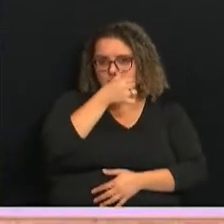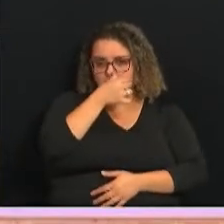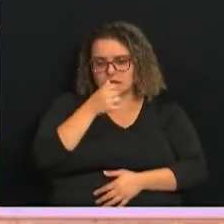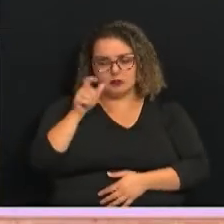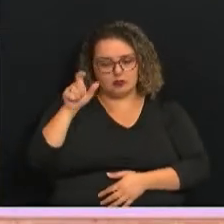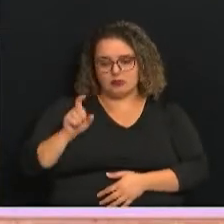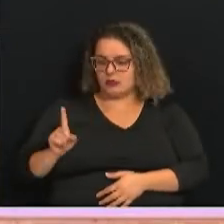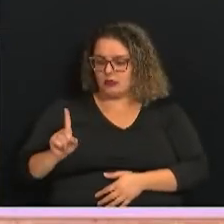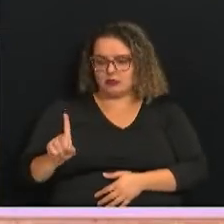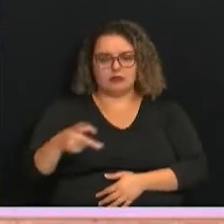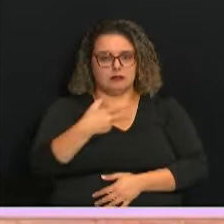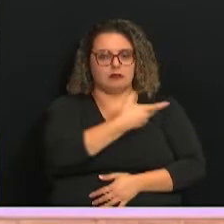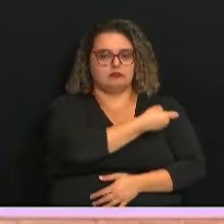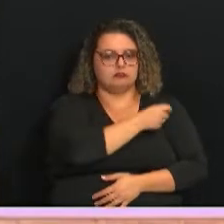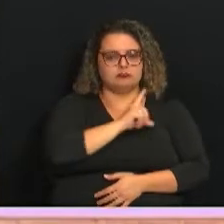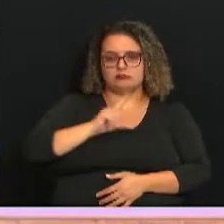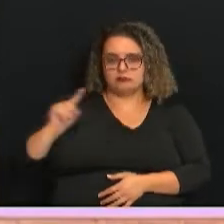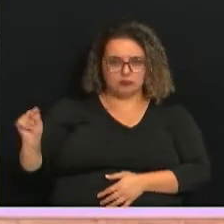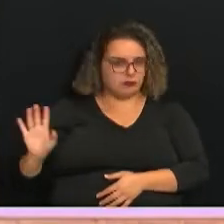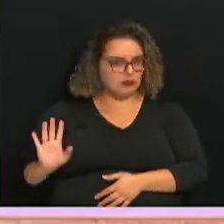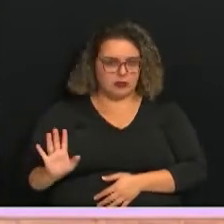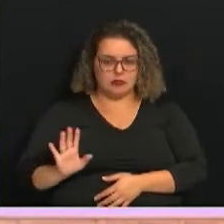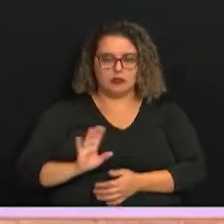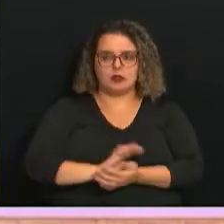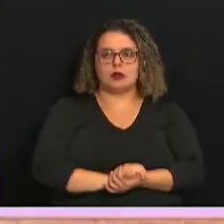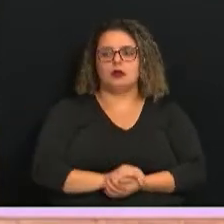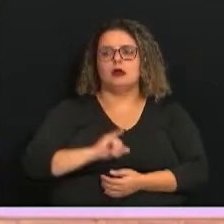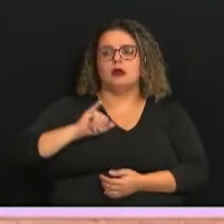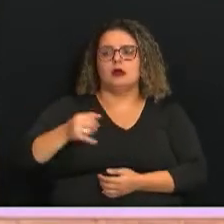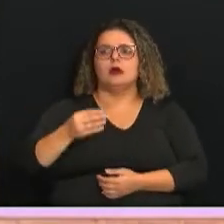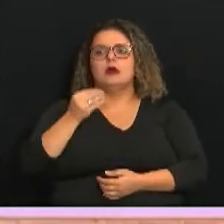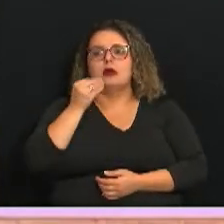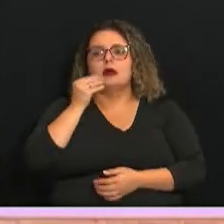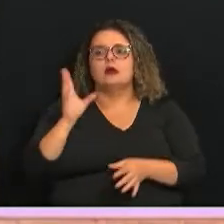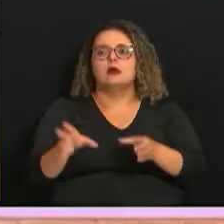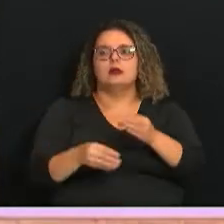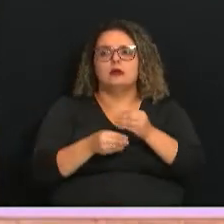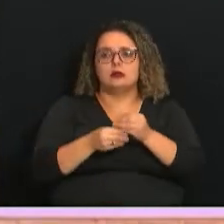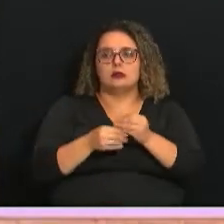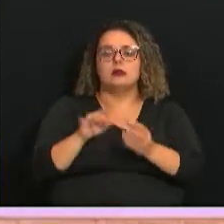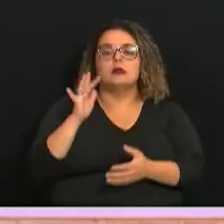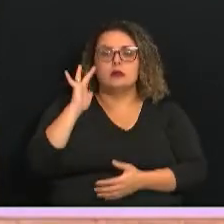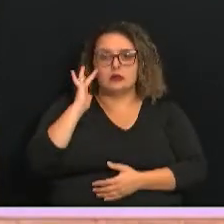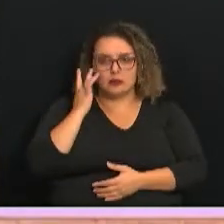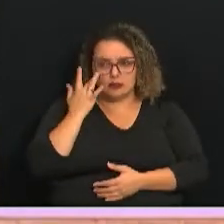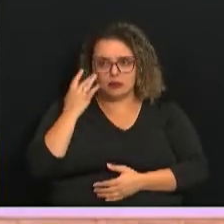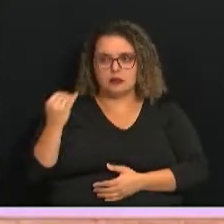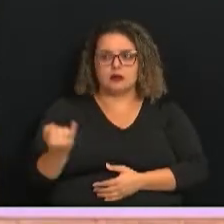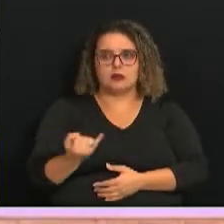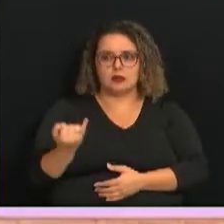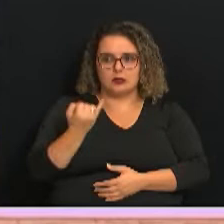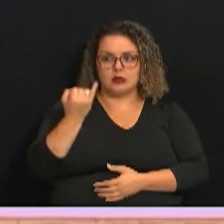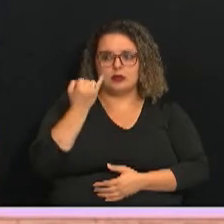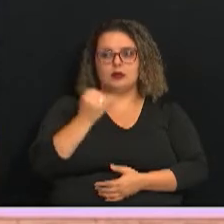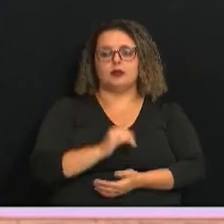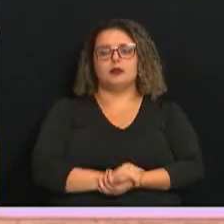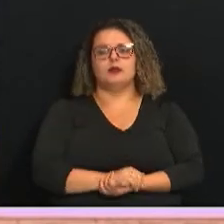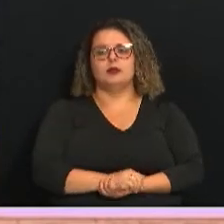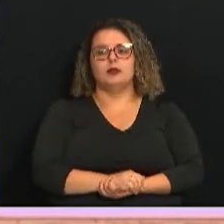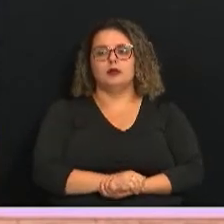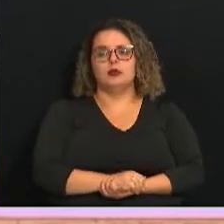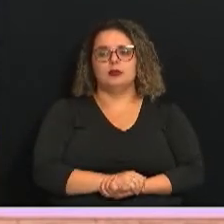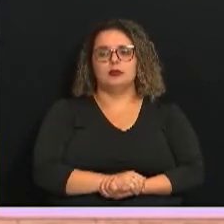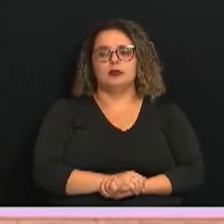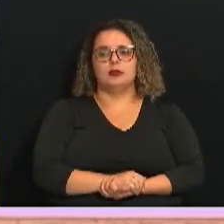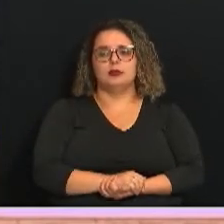vai tomar a sua vacina. E só aproveitando para fazer uma complementação, que eu acho bastante importante, e